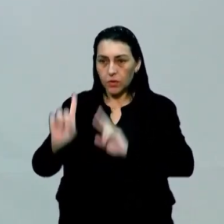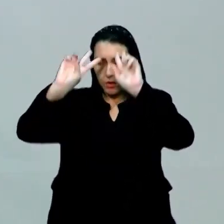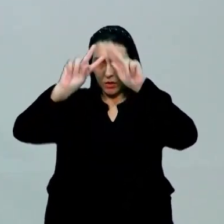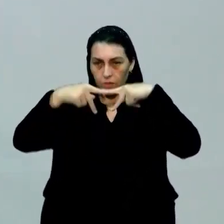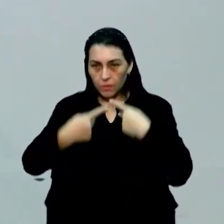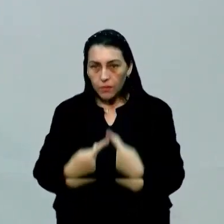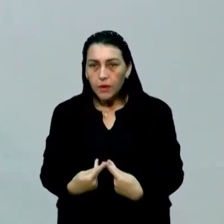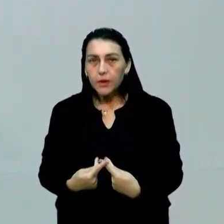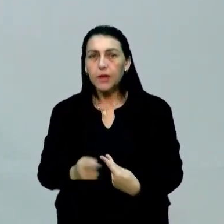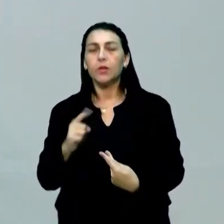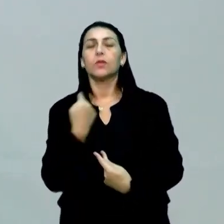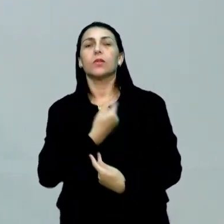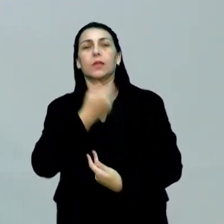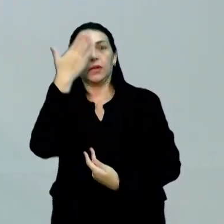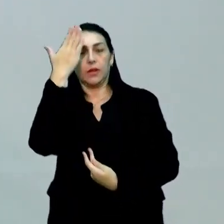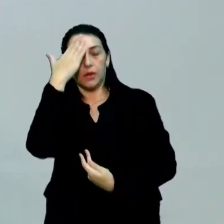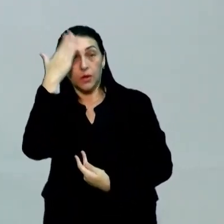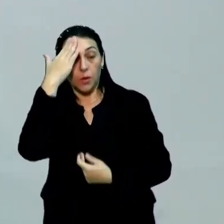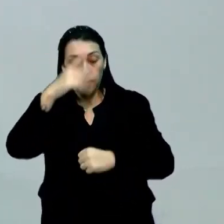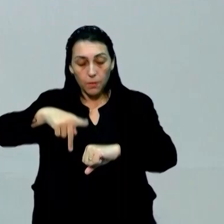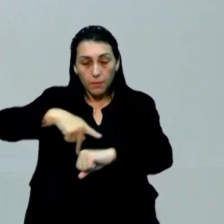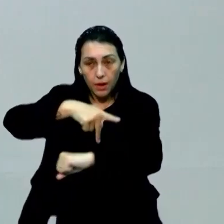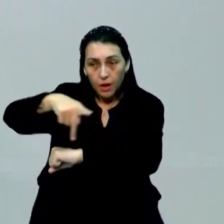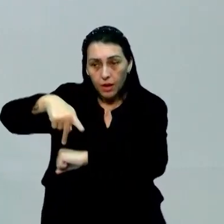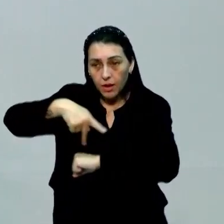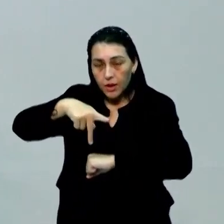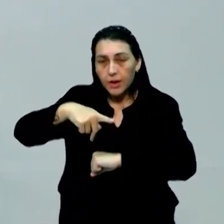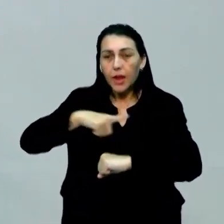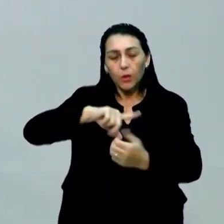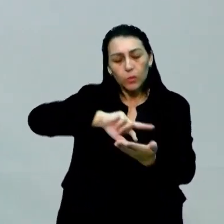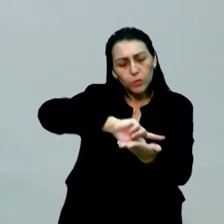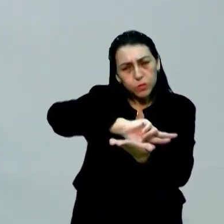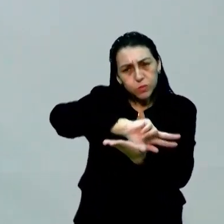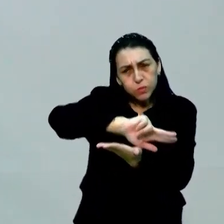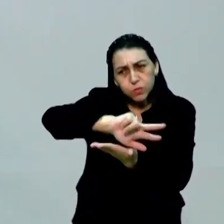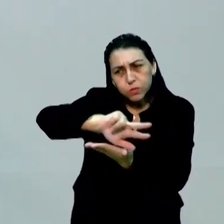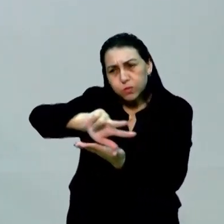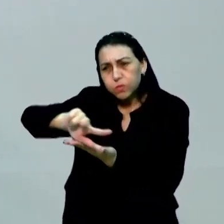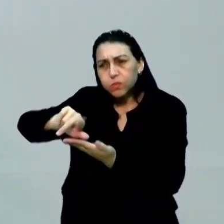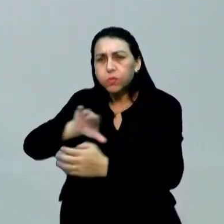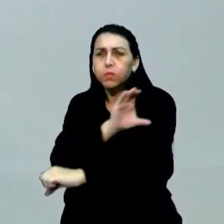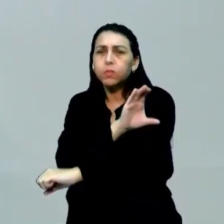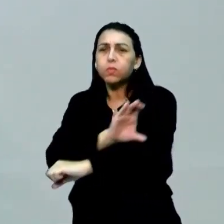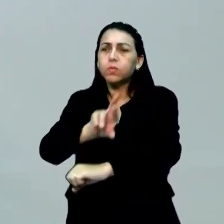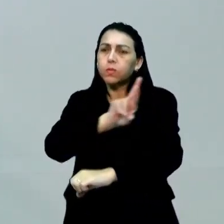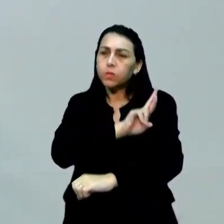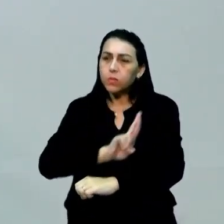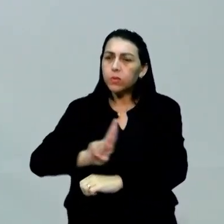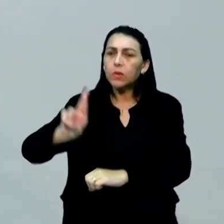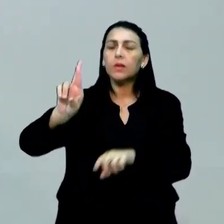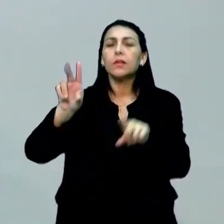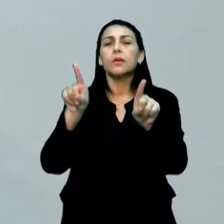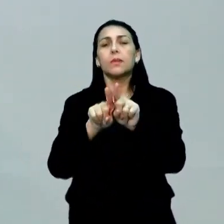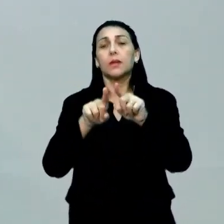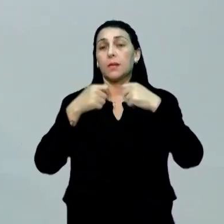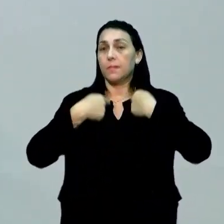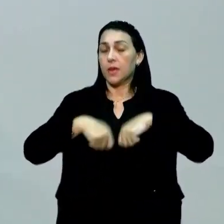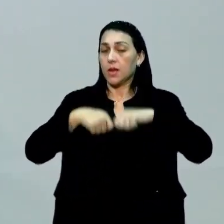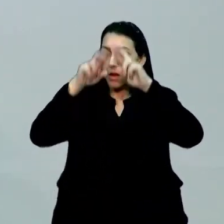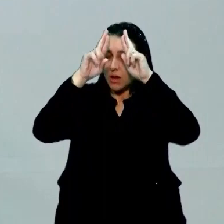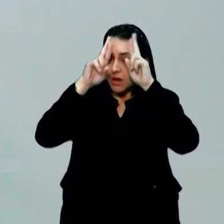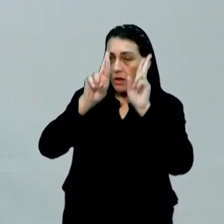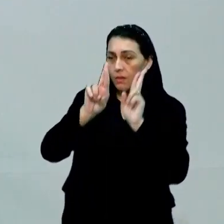humanos. Nós sabemos que o nosso país, ele tem uma diversidade cultural, religiosa. E aí, nós precisamos